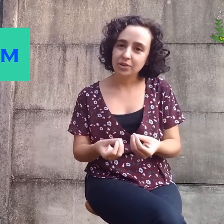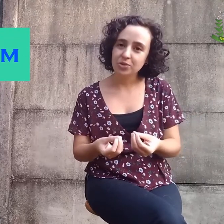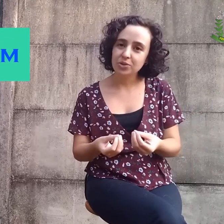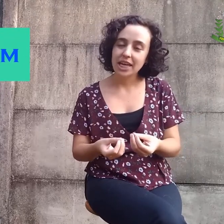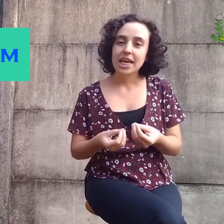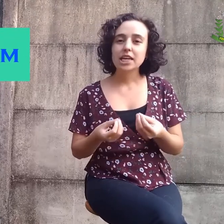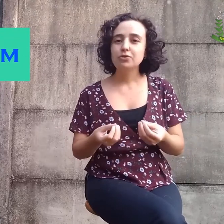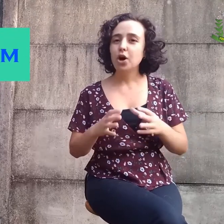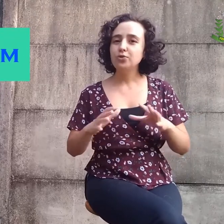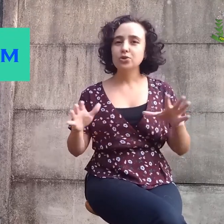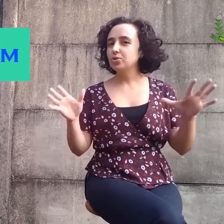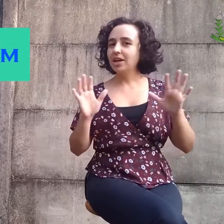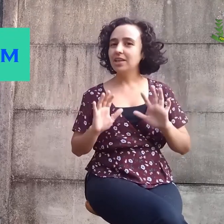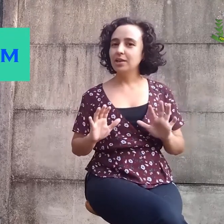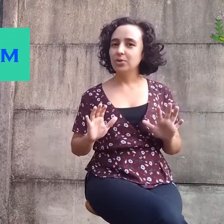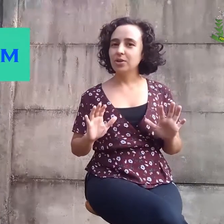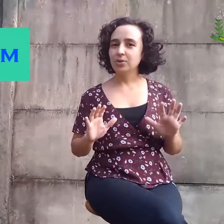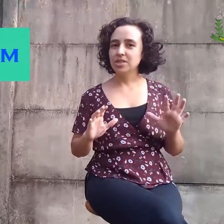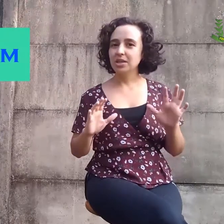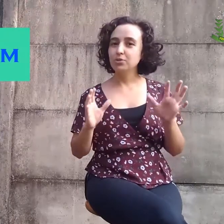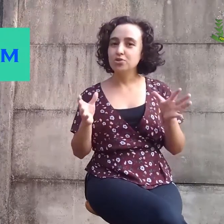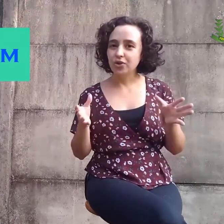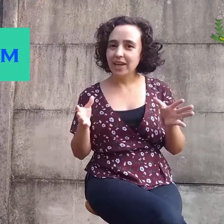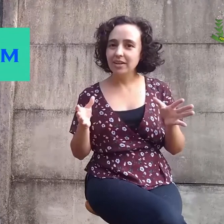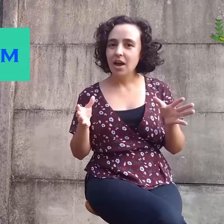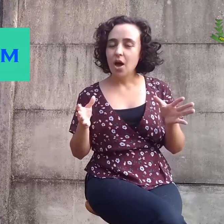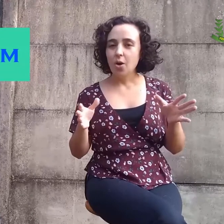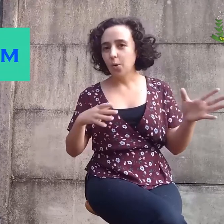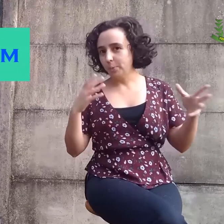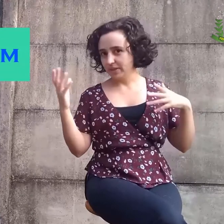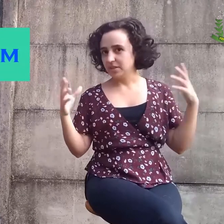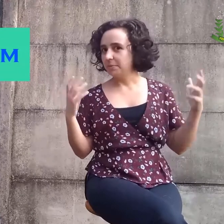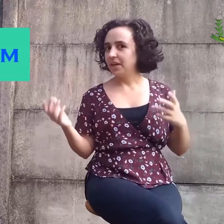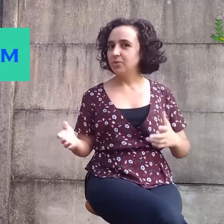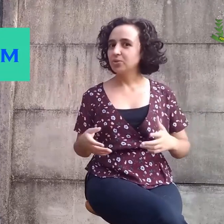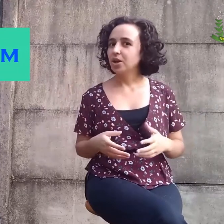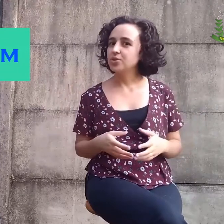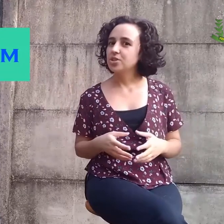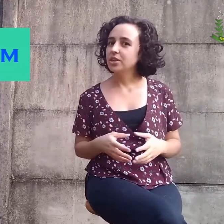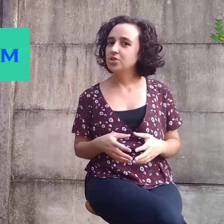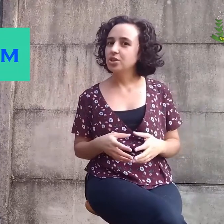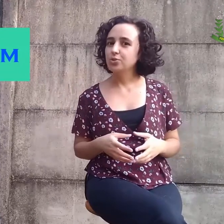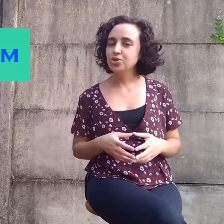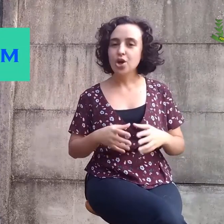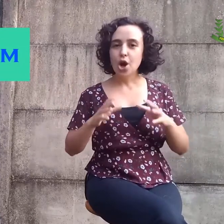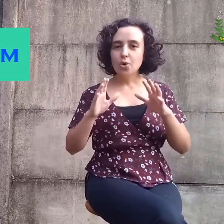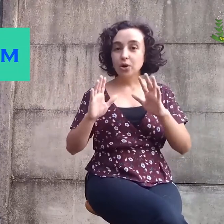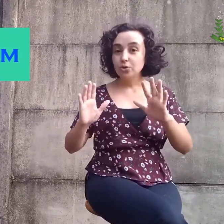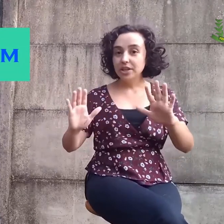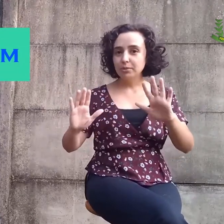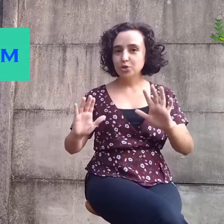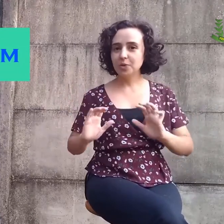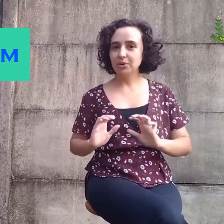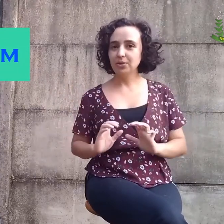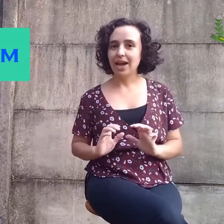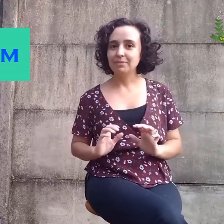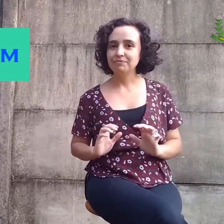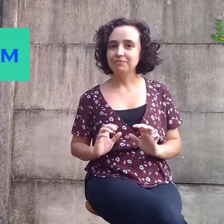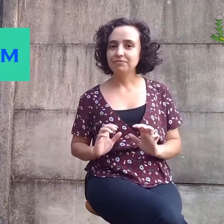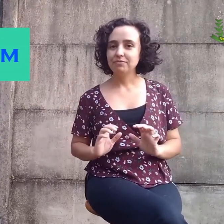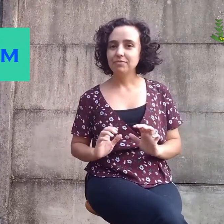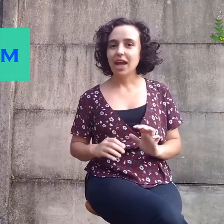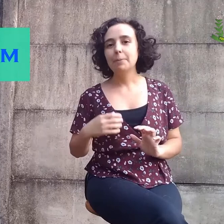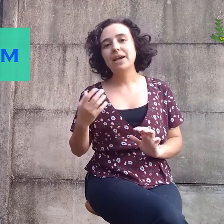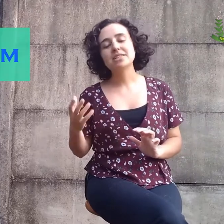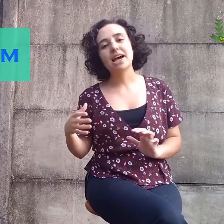conceito que envolve tudo aquilo que conseguimos ver ou perceber com os nossos sentidos quando olhamos para um lugar.